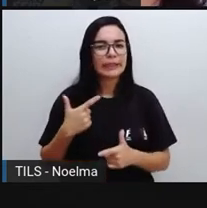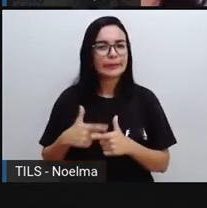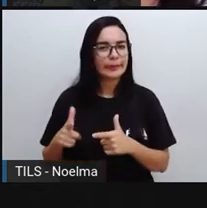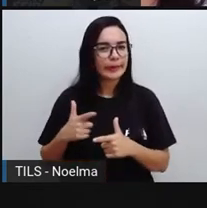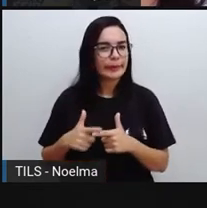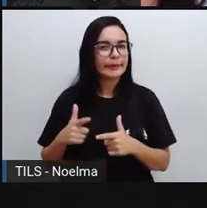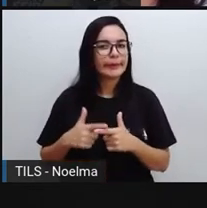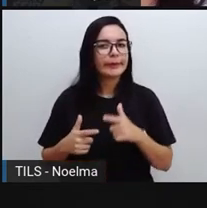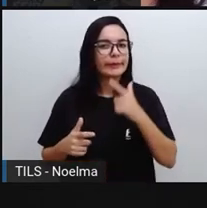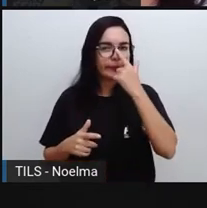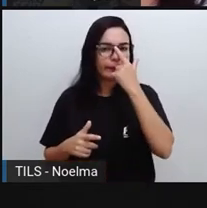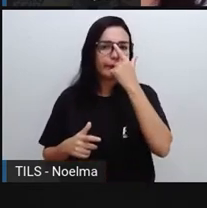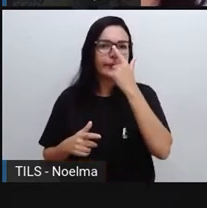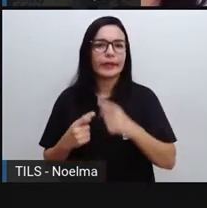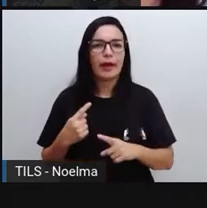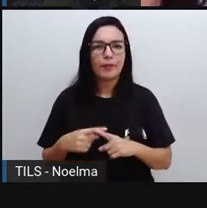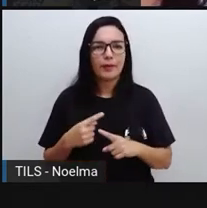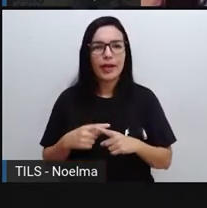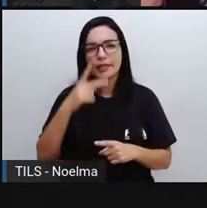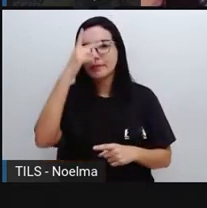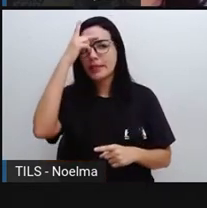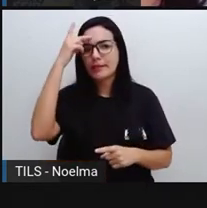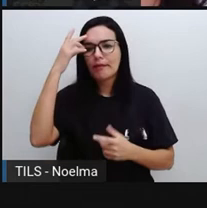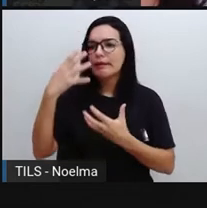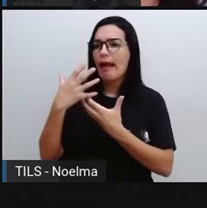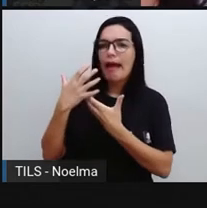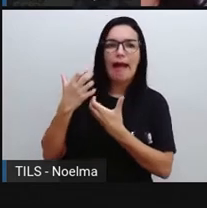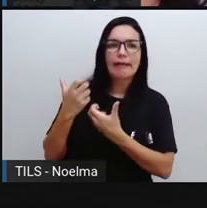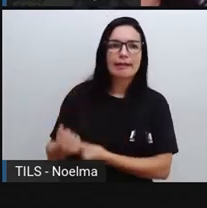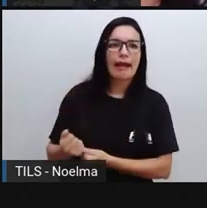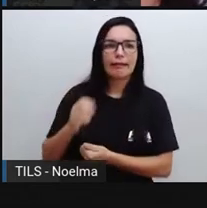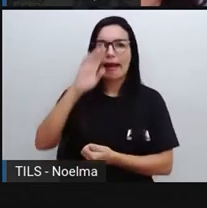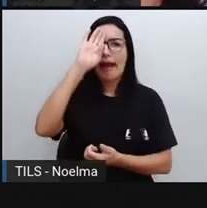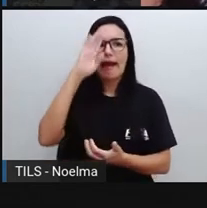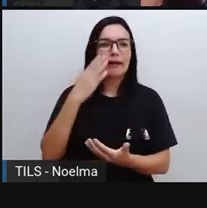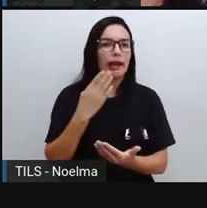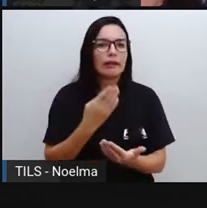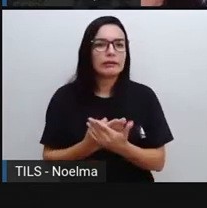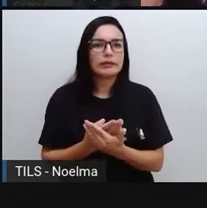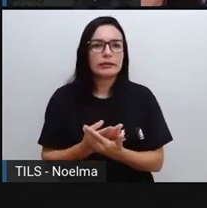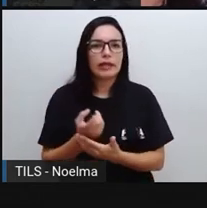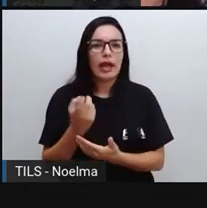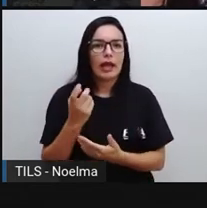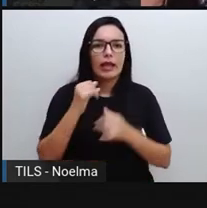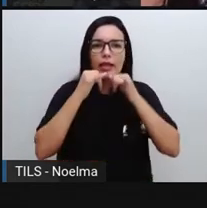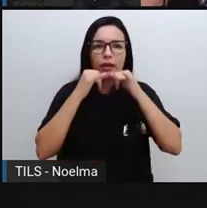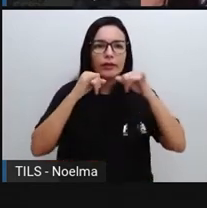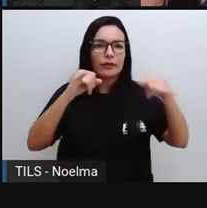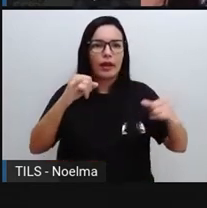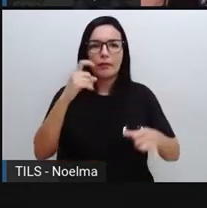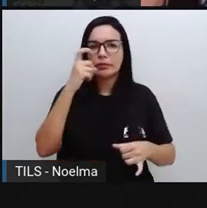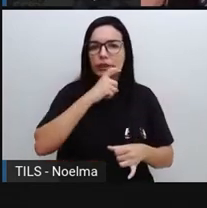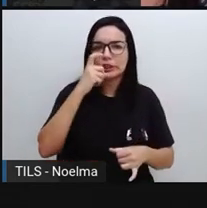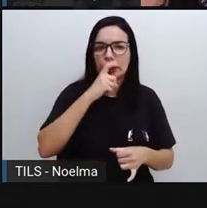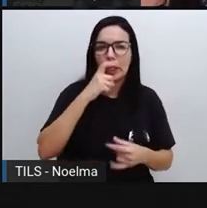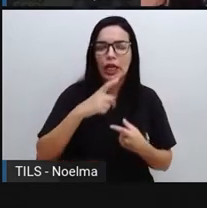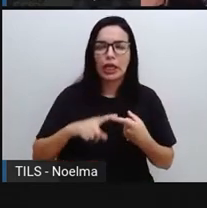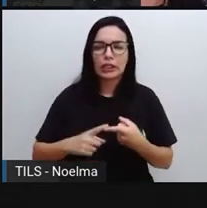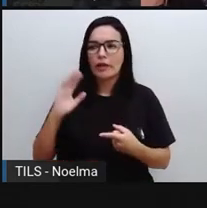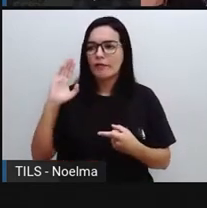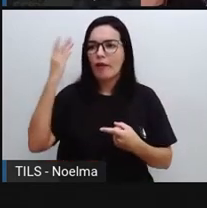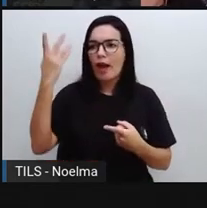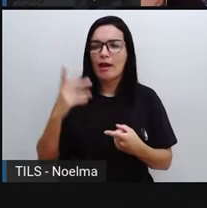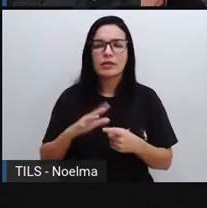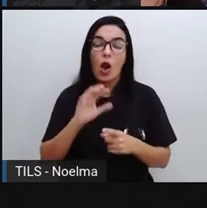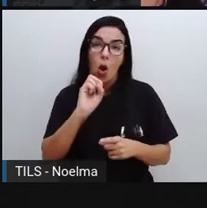muitos problemas, porque as pessoas, devido a essas fake news, ou pessoas que simplesmente falam que eu não